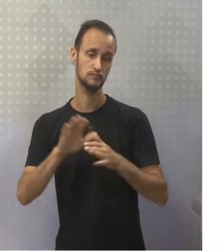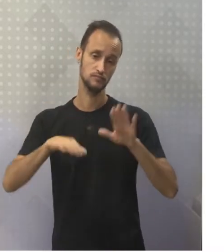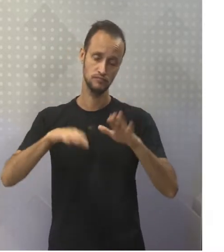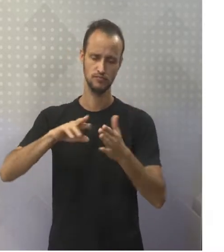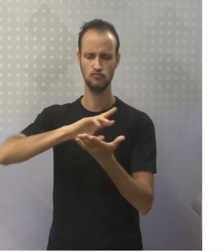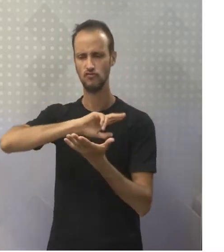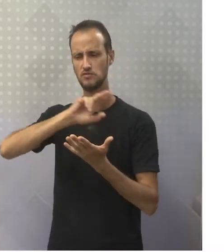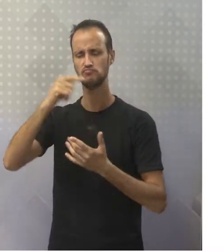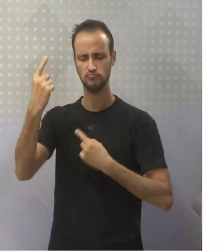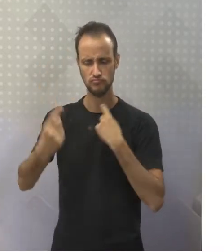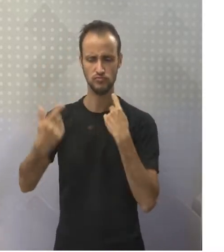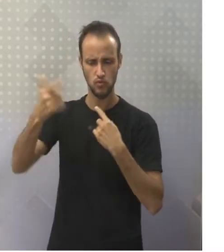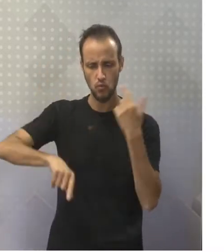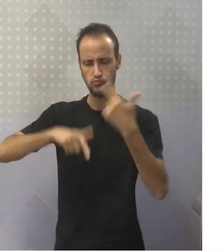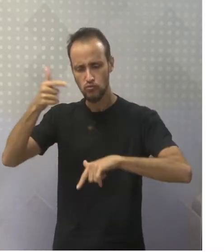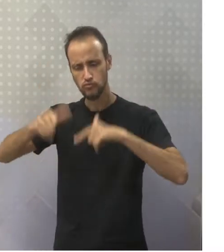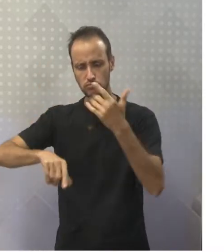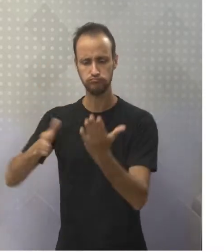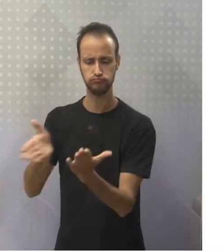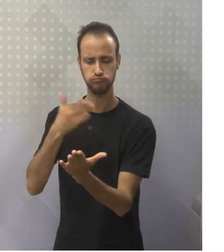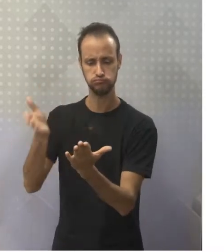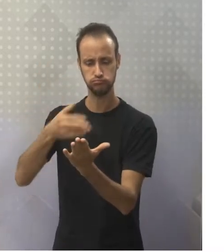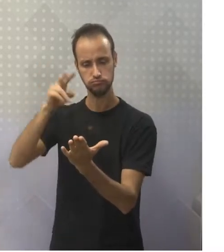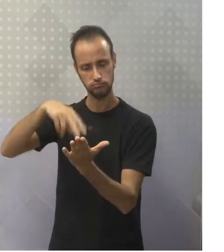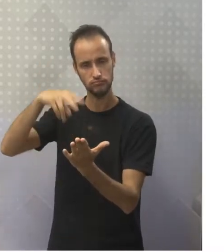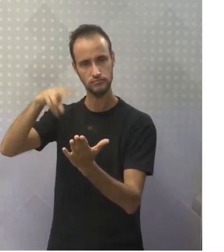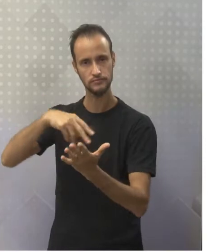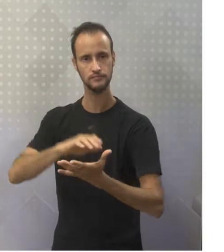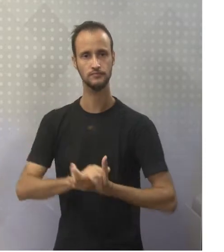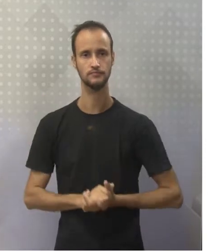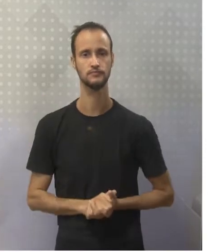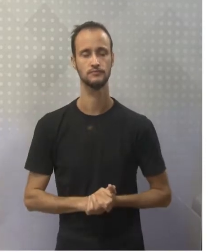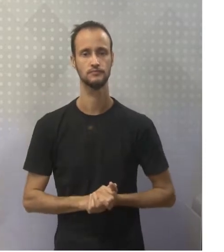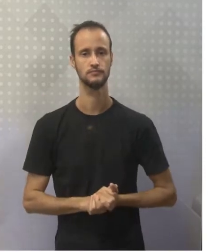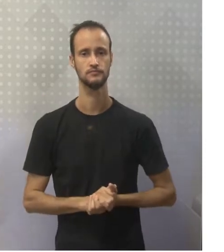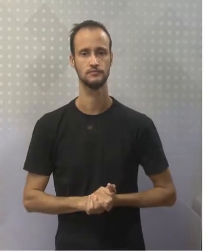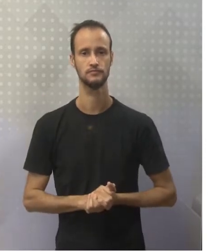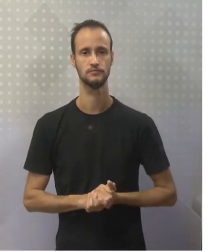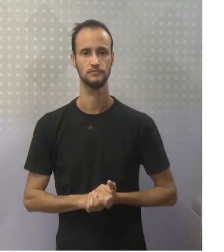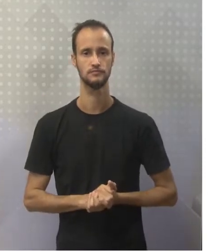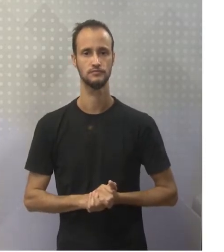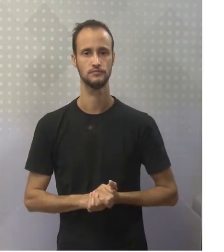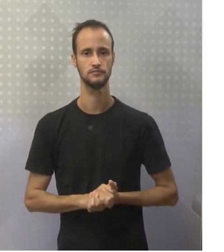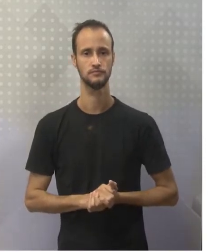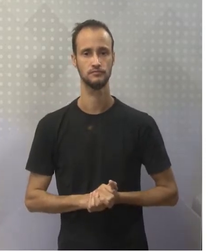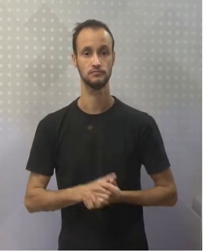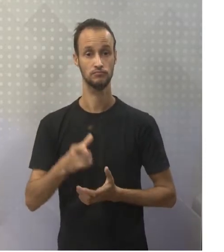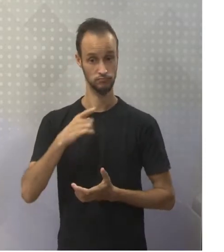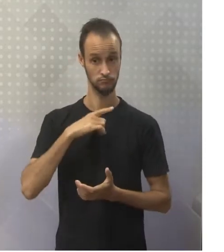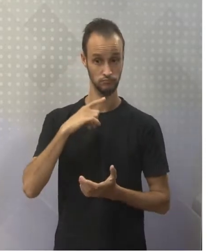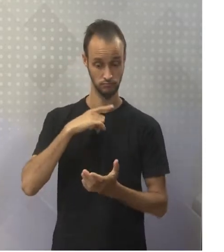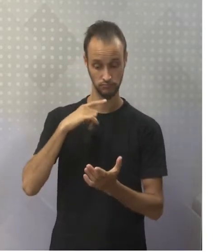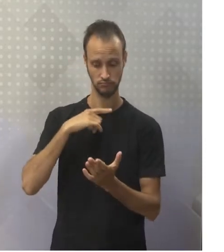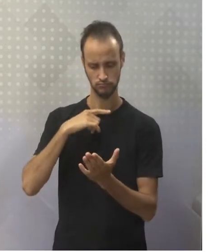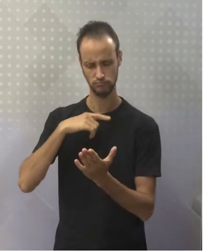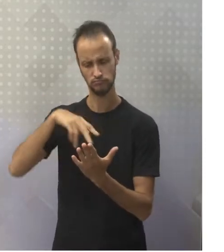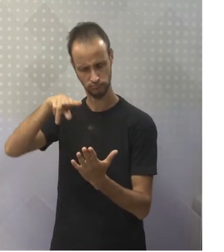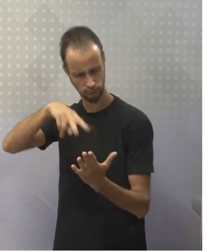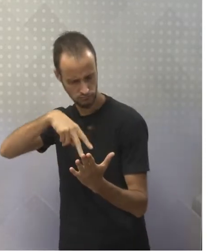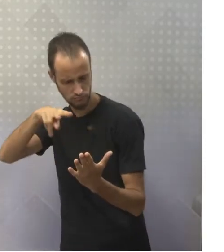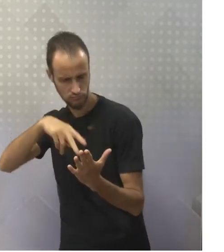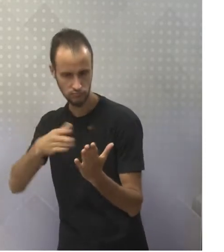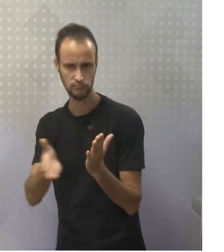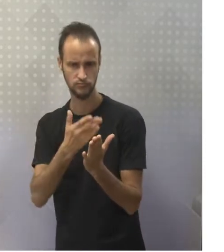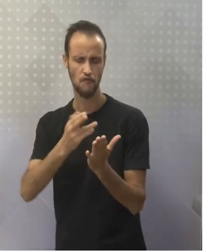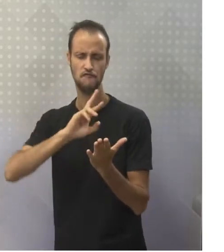vezes. Não é isso? I have read this book many times. Eu tenho lido, né? Ou eu li este